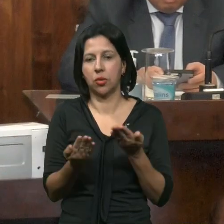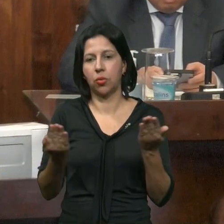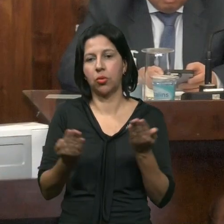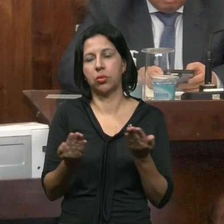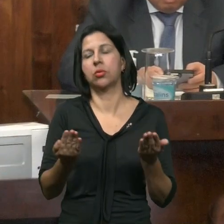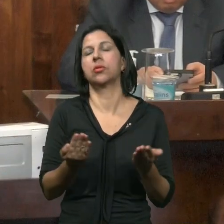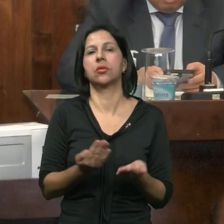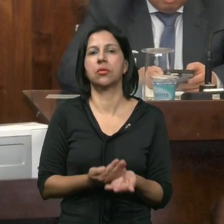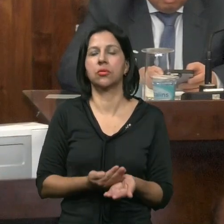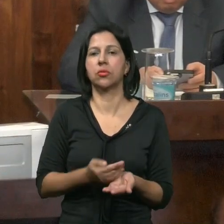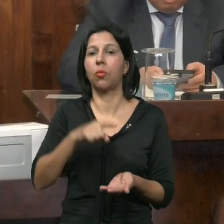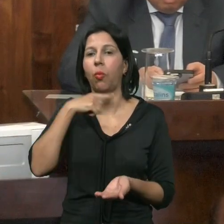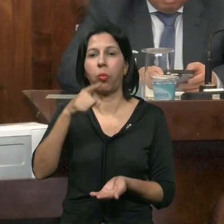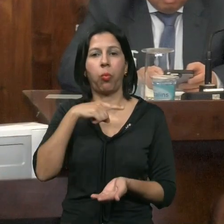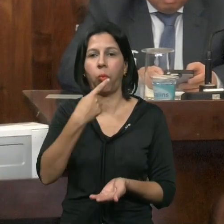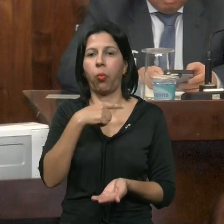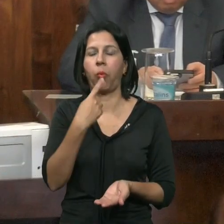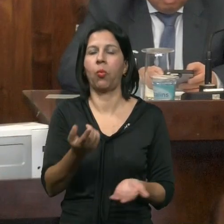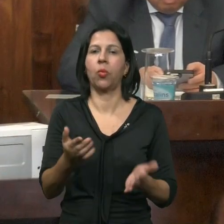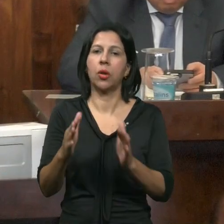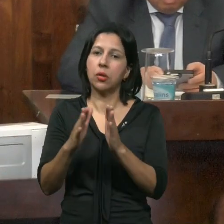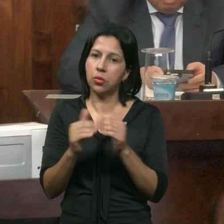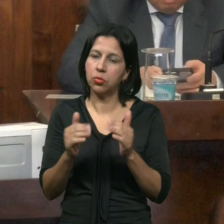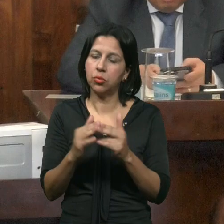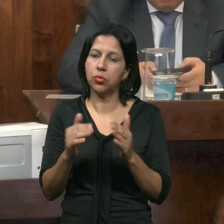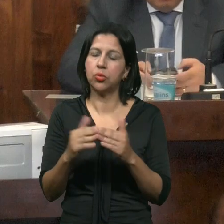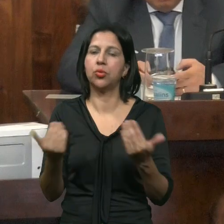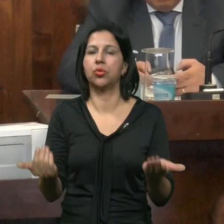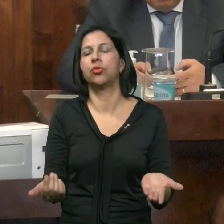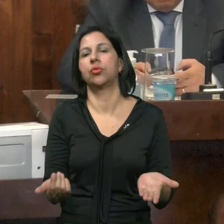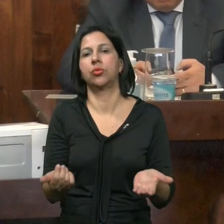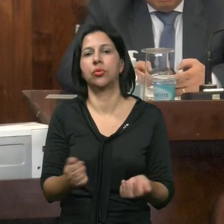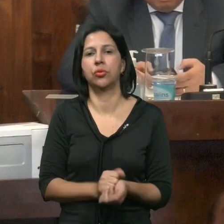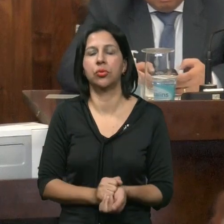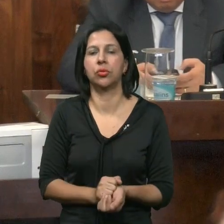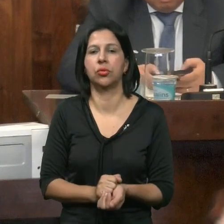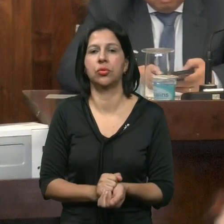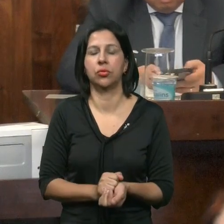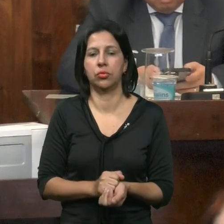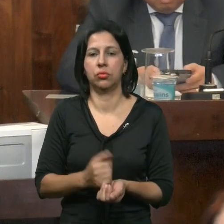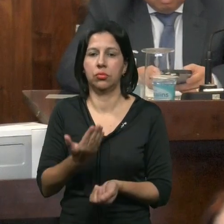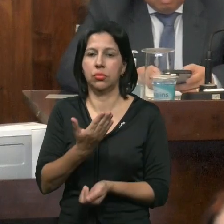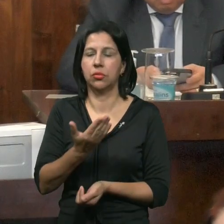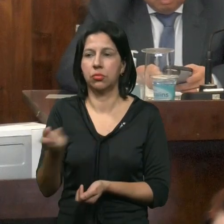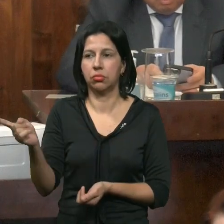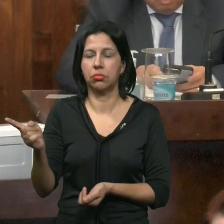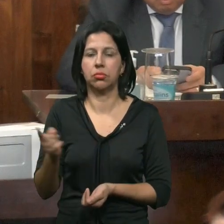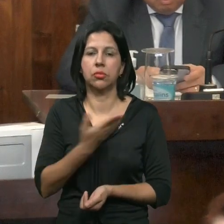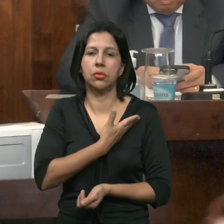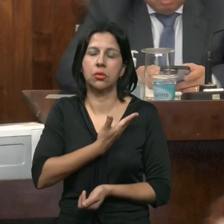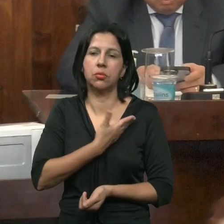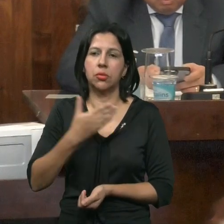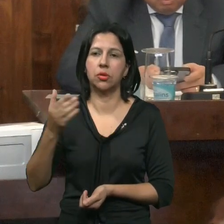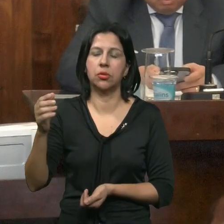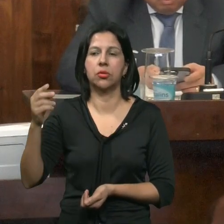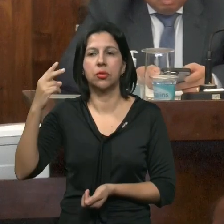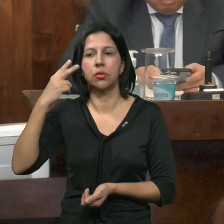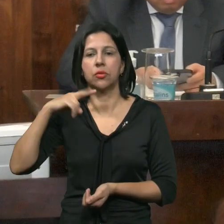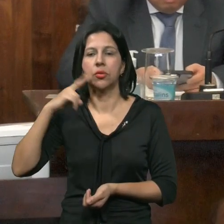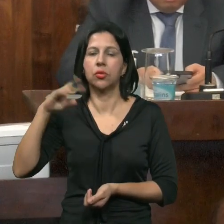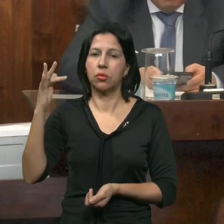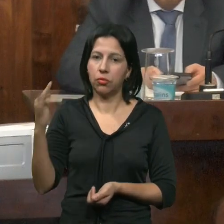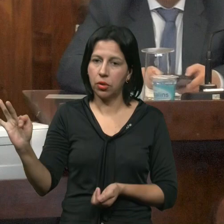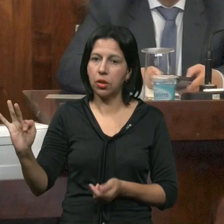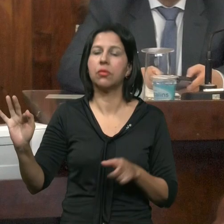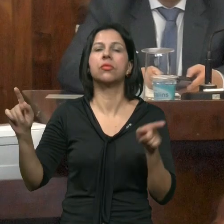levou Nos levou A pedido Do próprio colega Agente federal Júnior Feffen